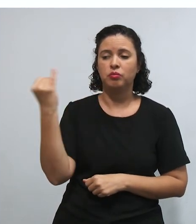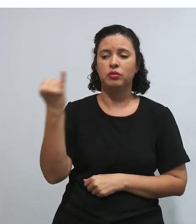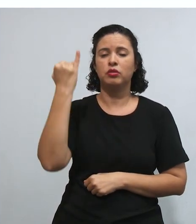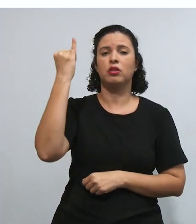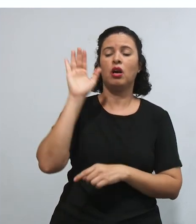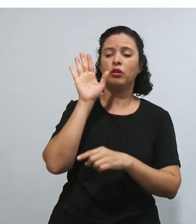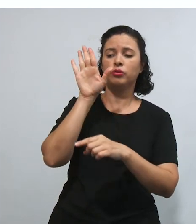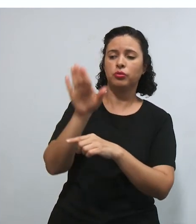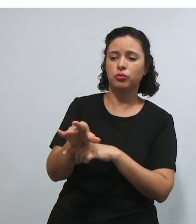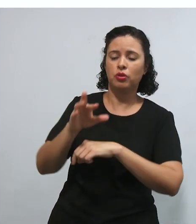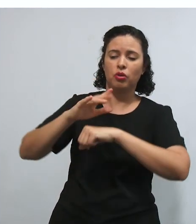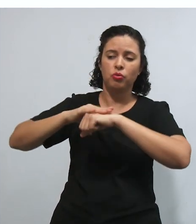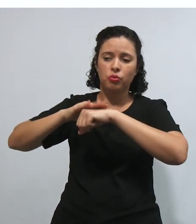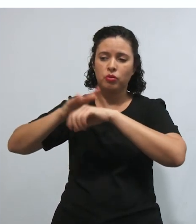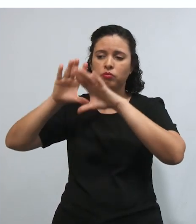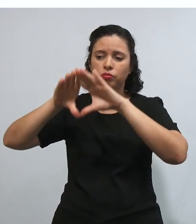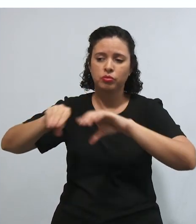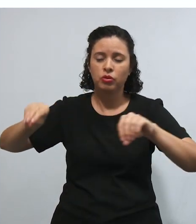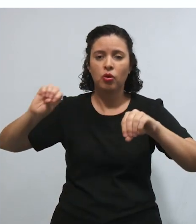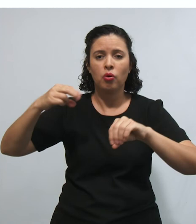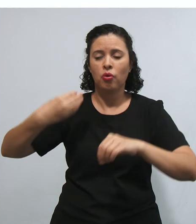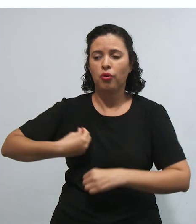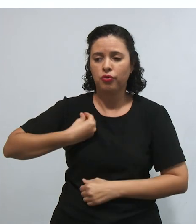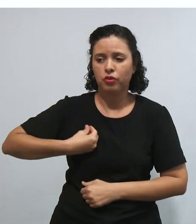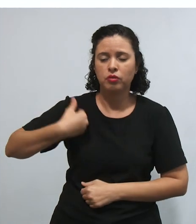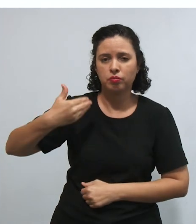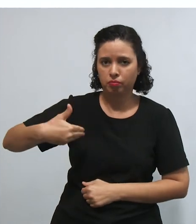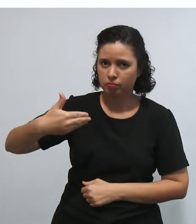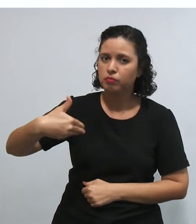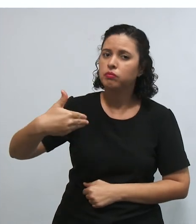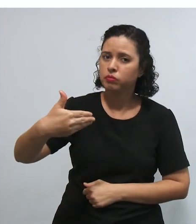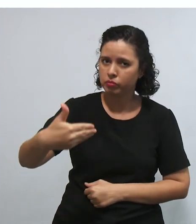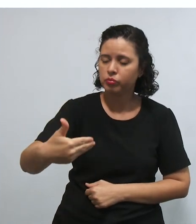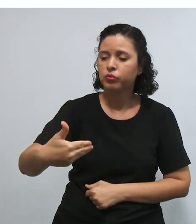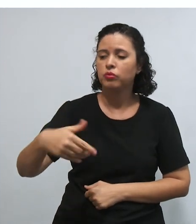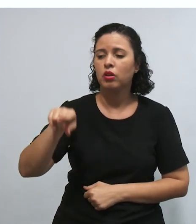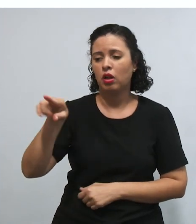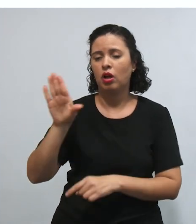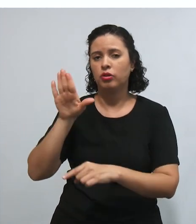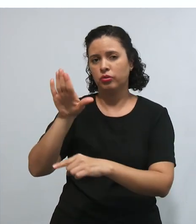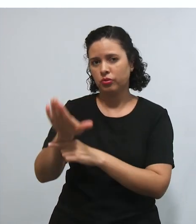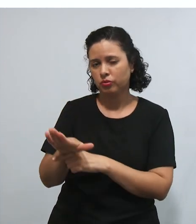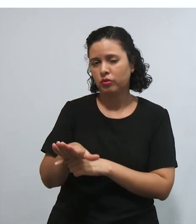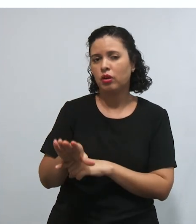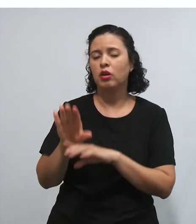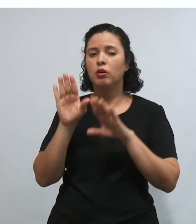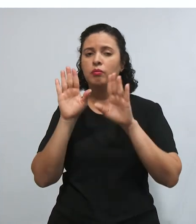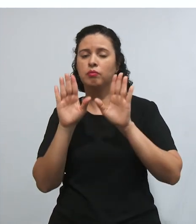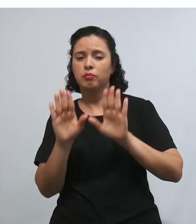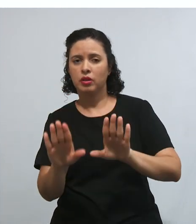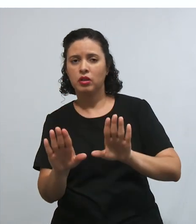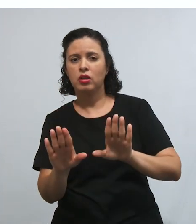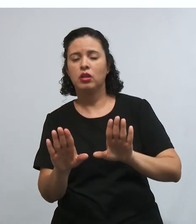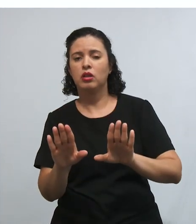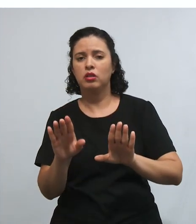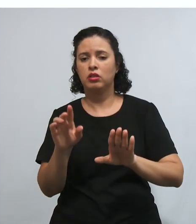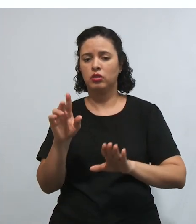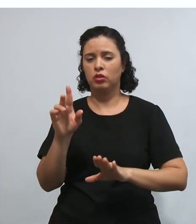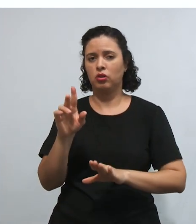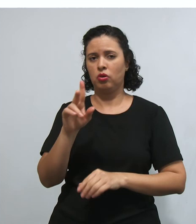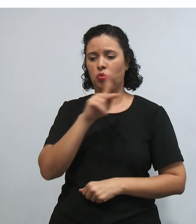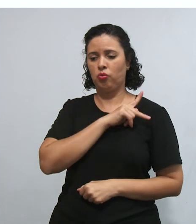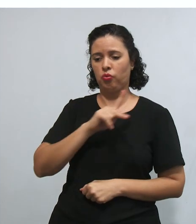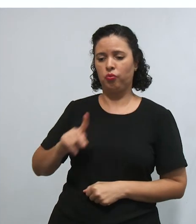cura, ou pelo menos vai garantir uma sobrevivência para essa pessoa por mais tempo, ele pode negar